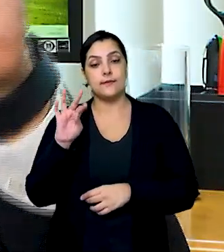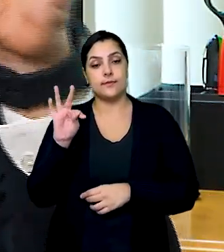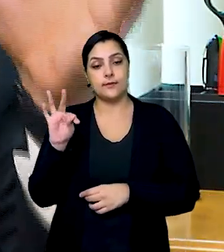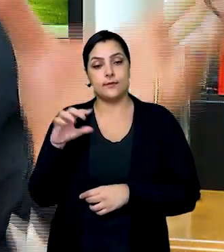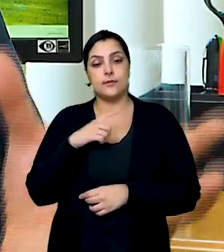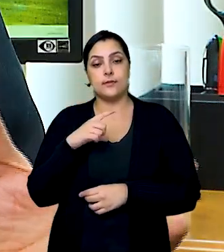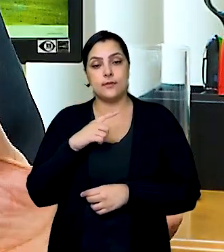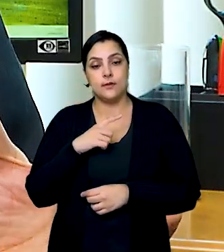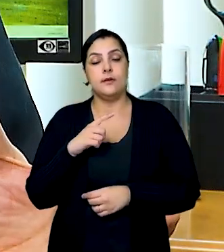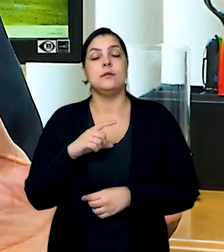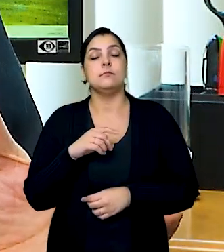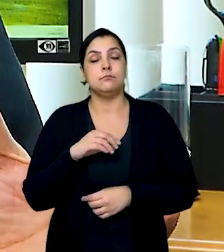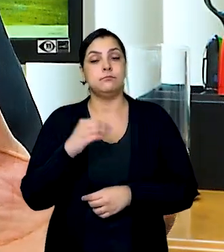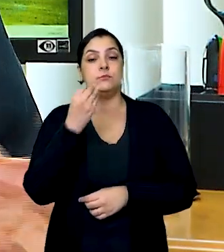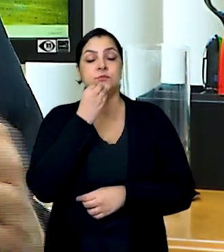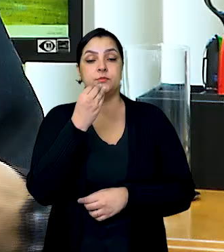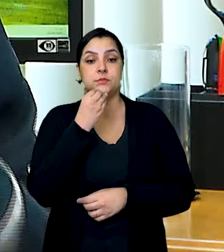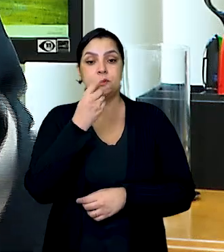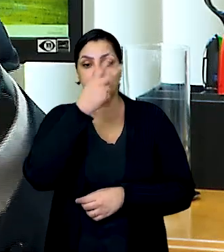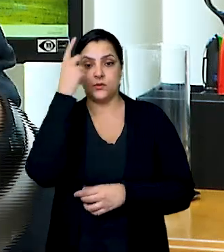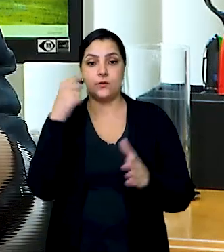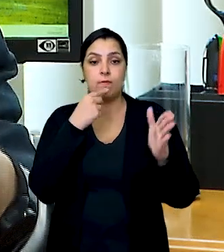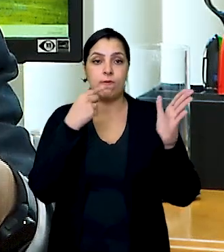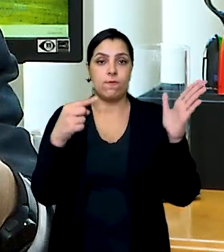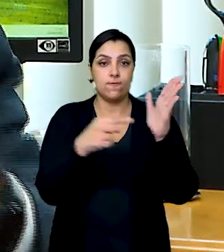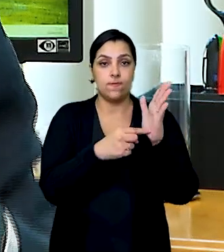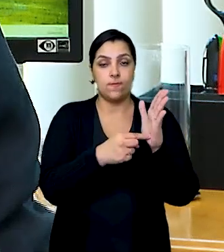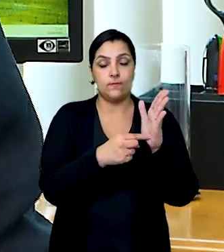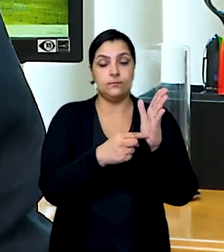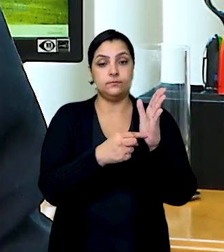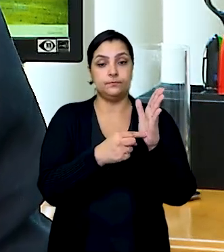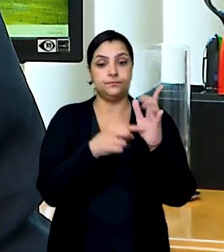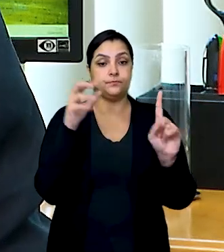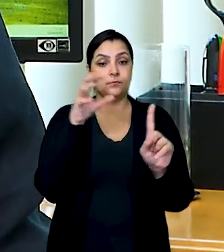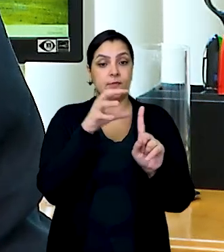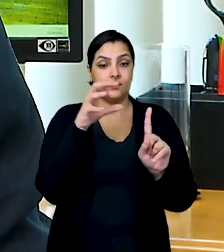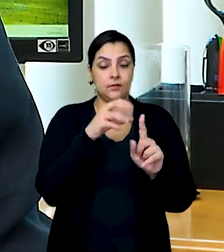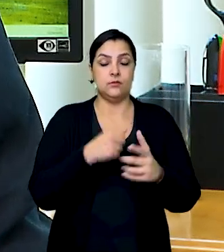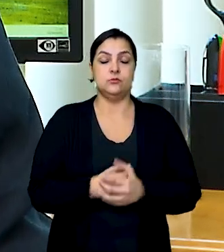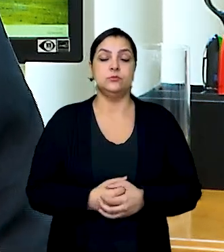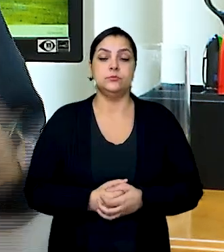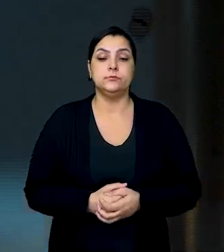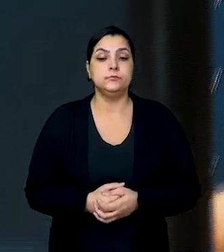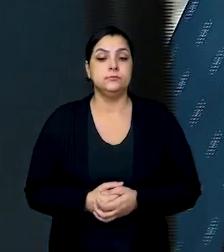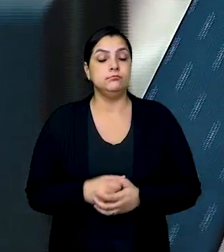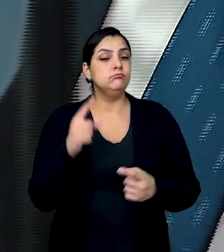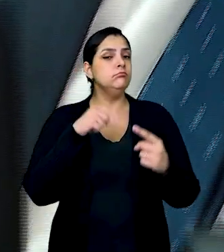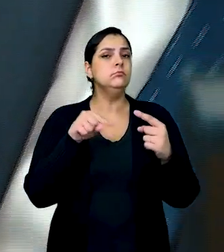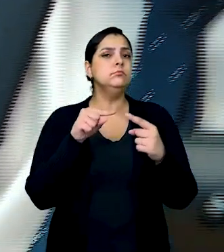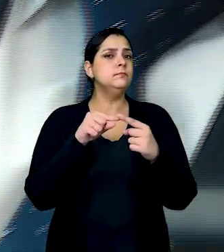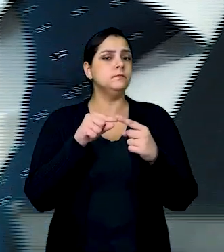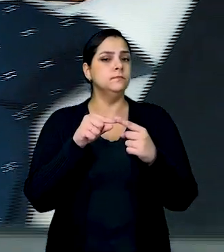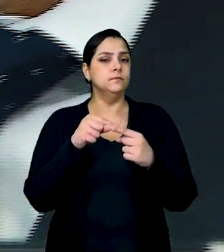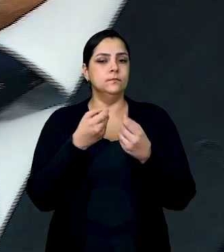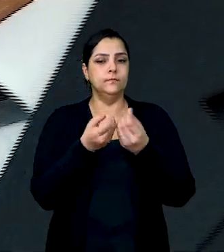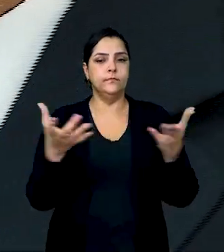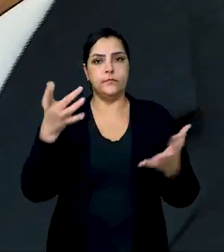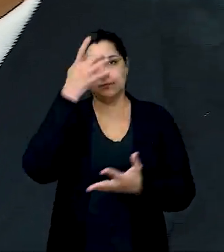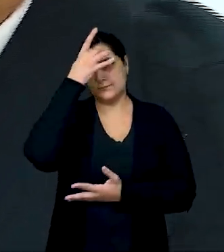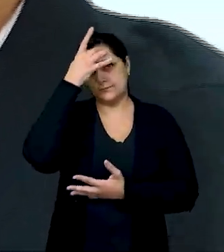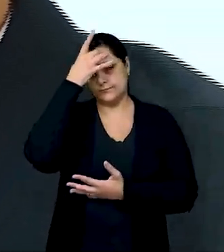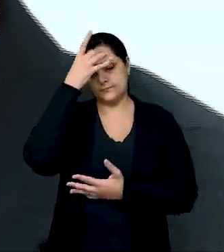tem uma possibilidade da pessoa denunciar o assédio eleitoral. O objetivo é justamente